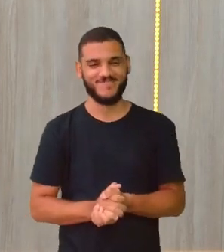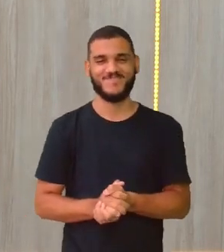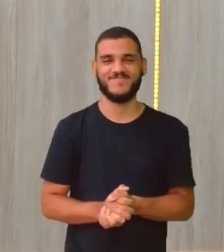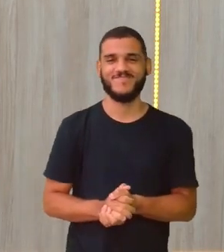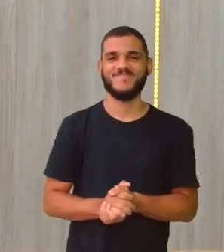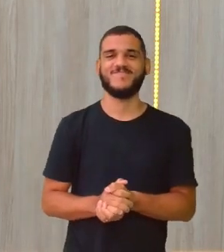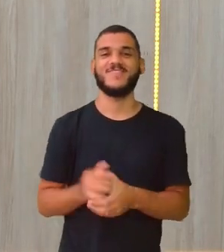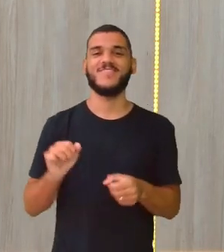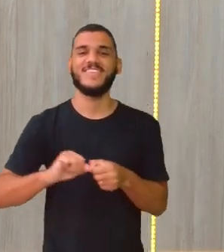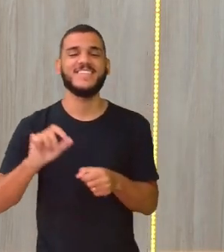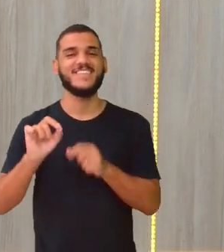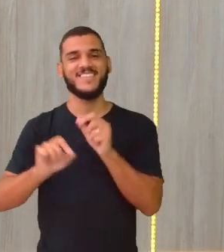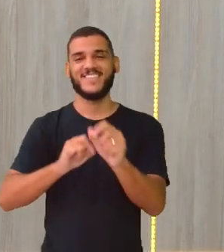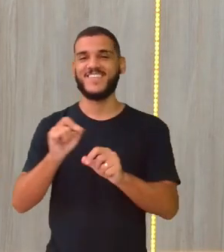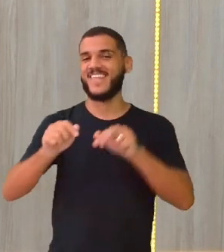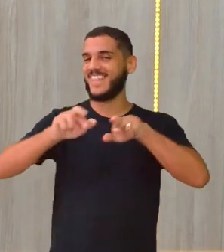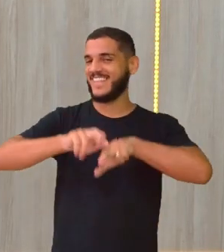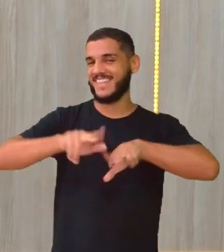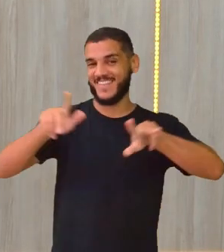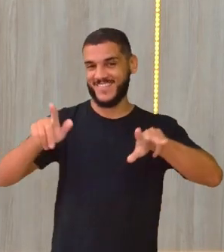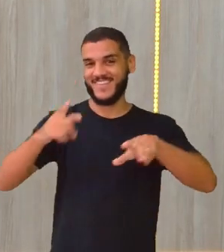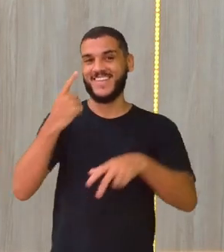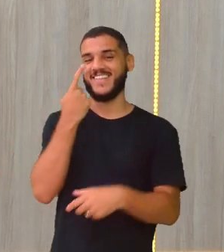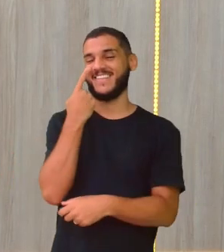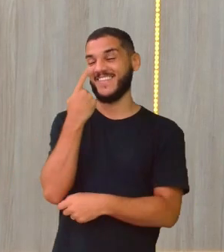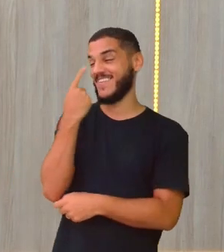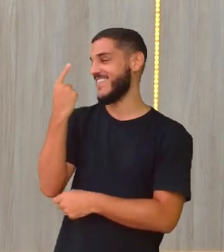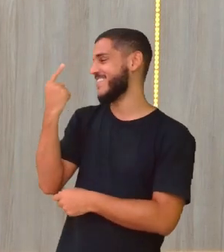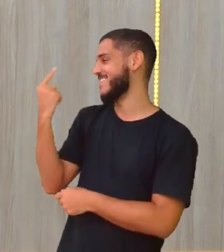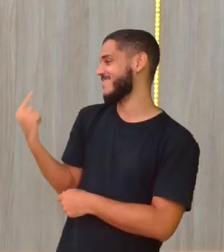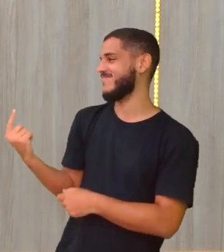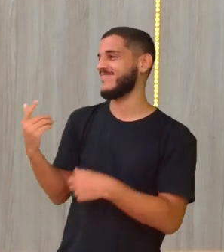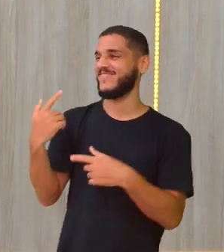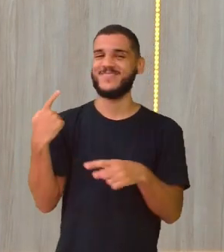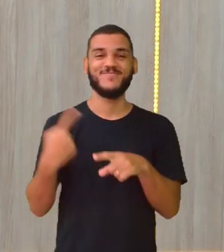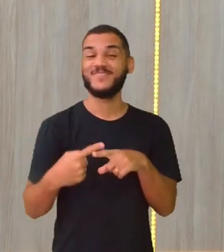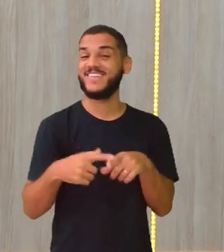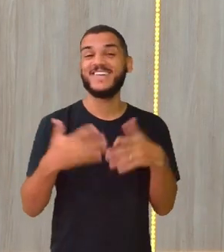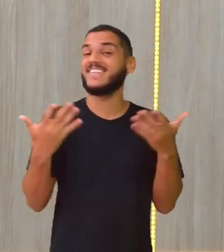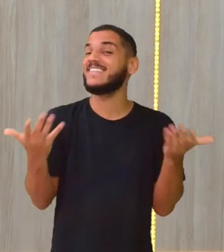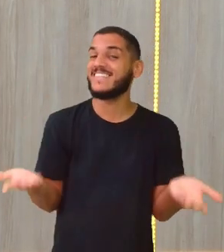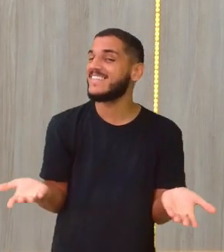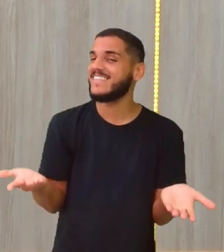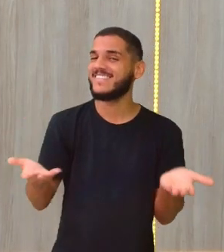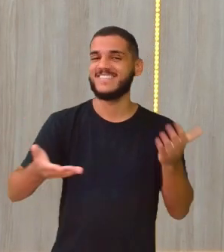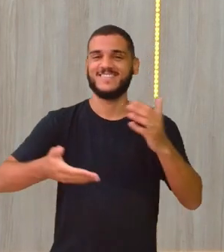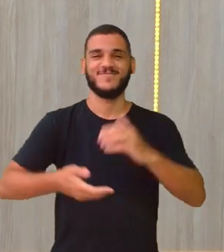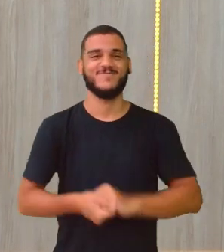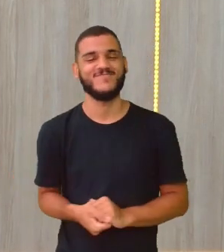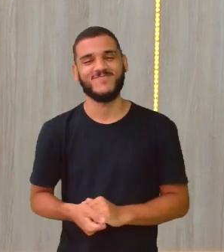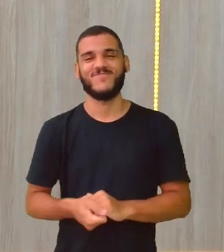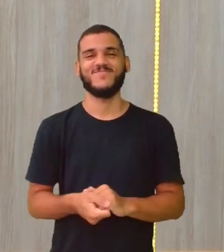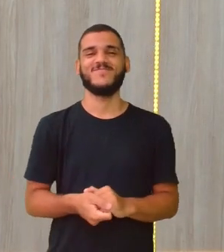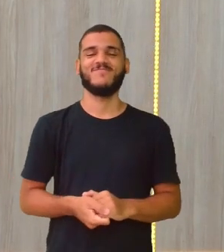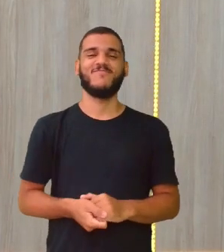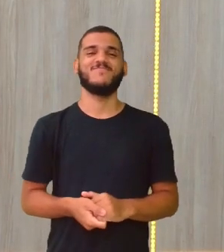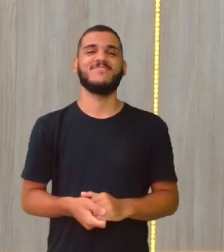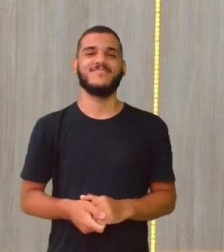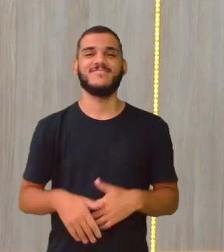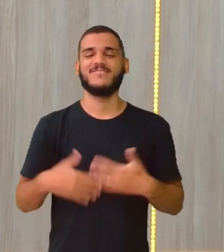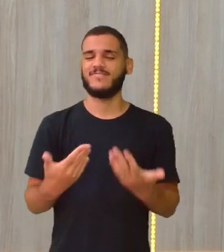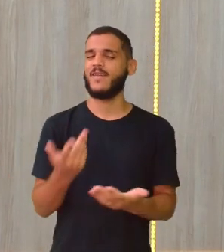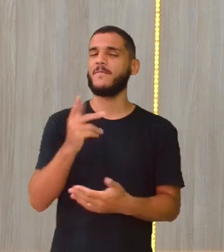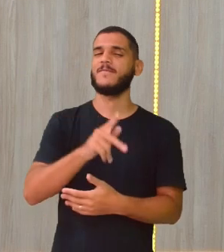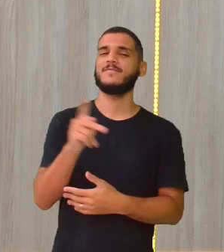fazendo um negócio aqui diferente, né, Juninho? Por que não, né? Por que não? Eita,